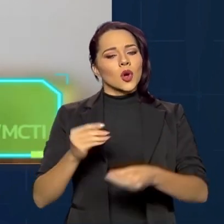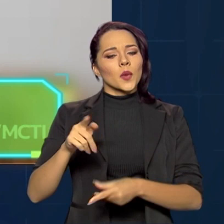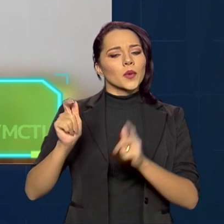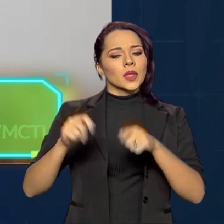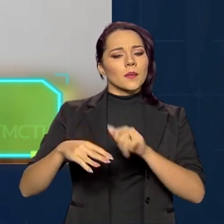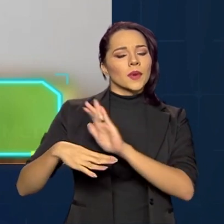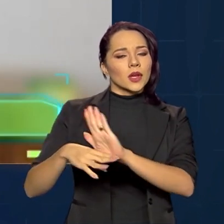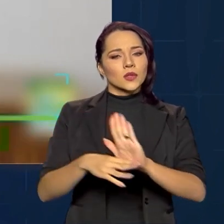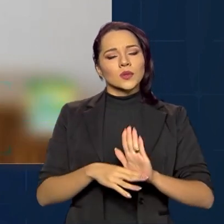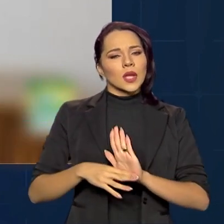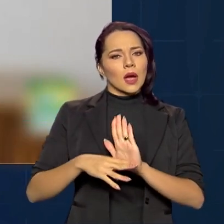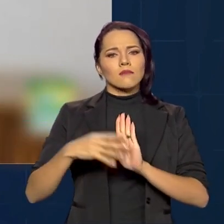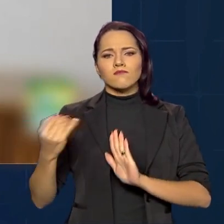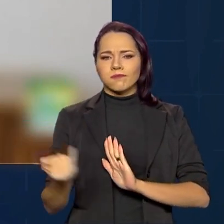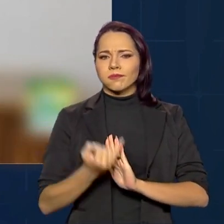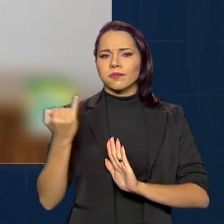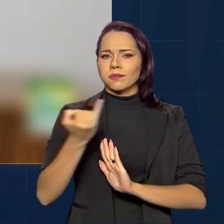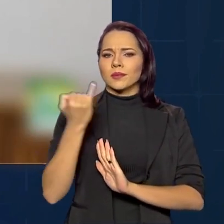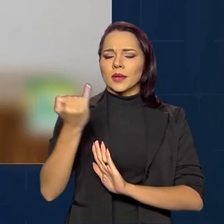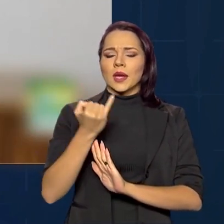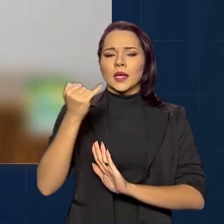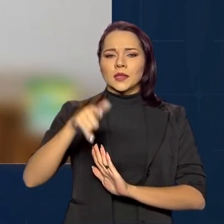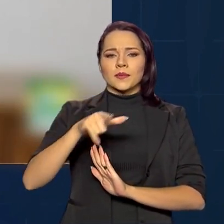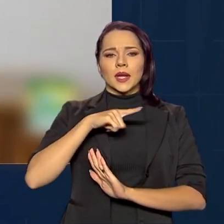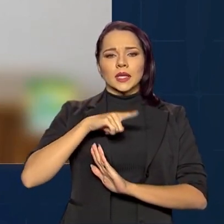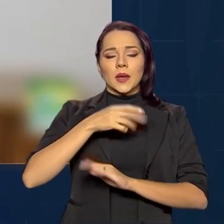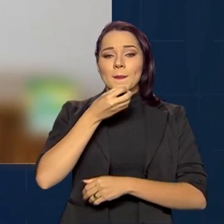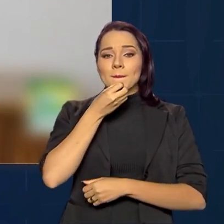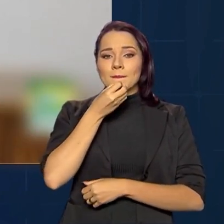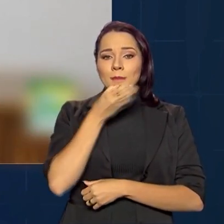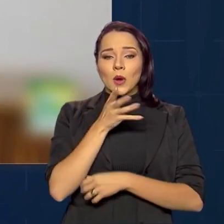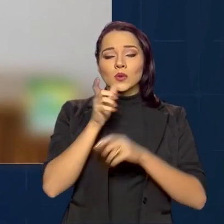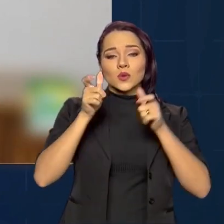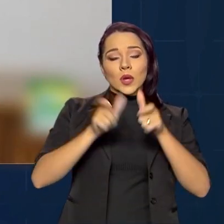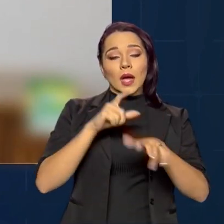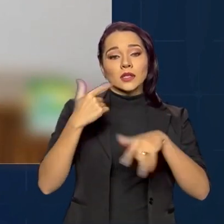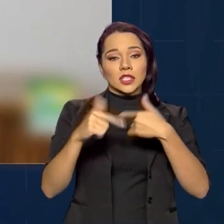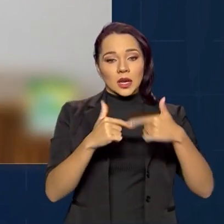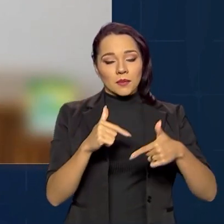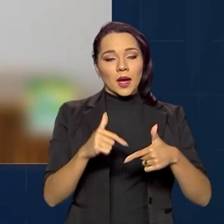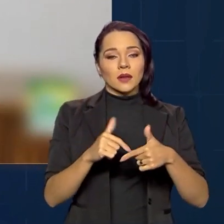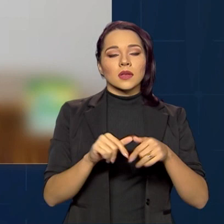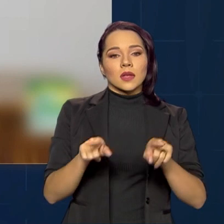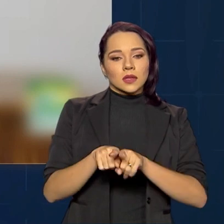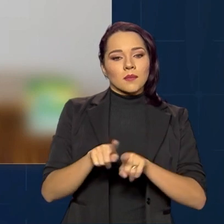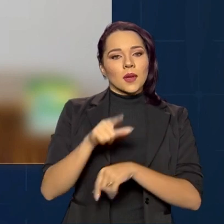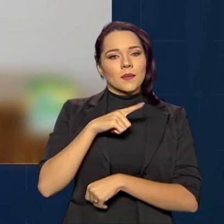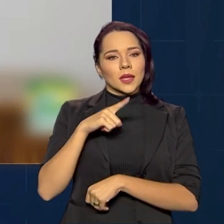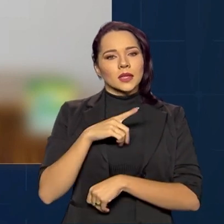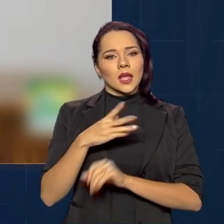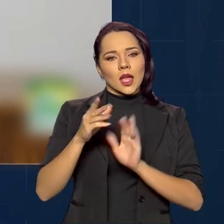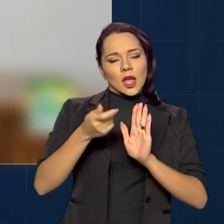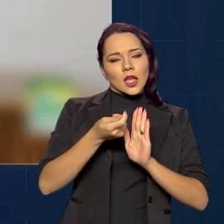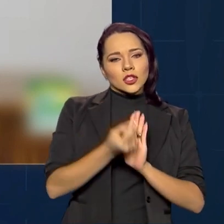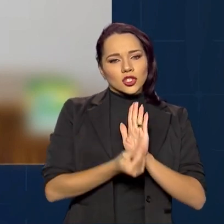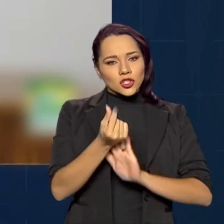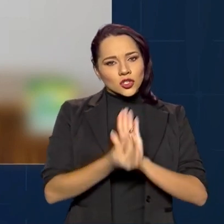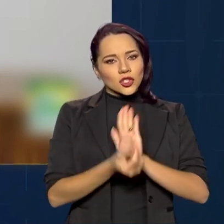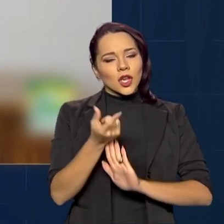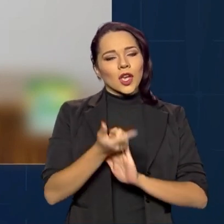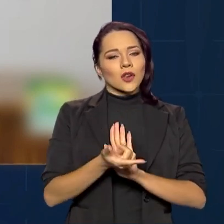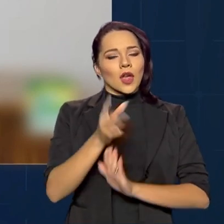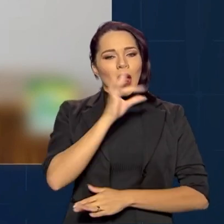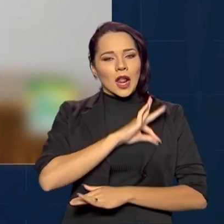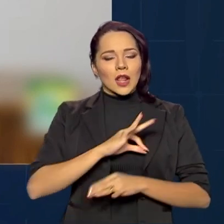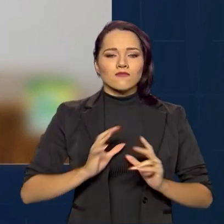contribuir significativamente para gerar bons postos de trabalho, para gerar nota fiscal, com isso